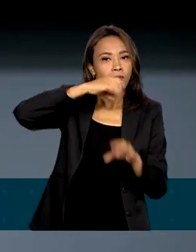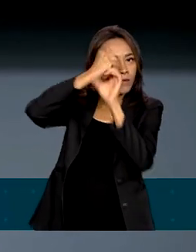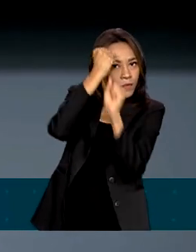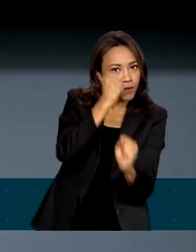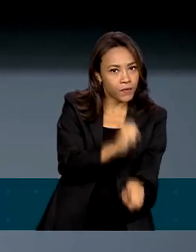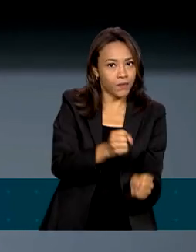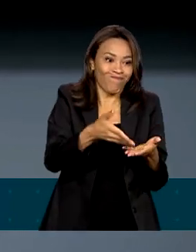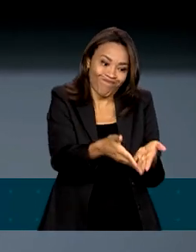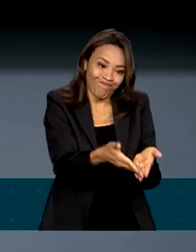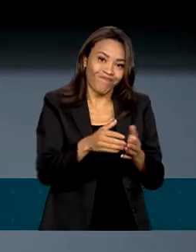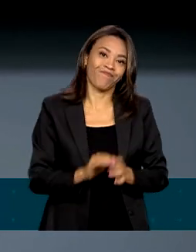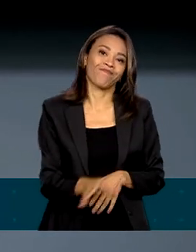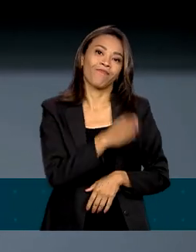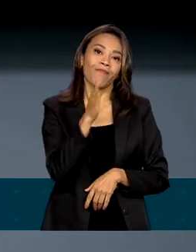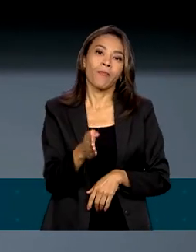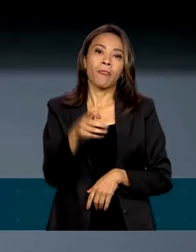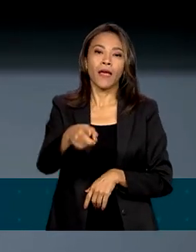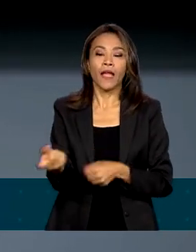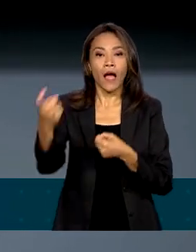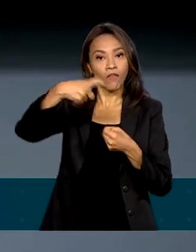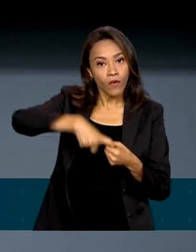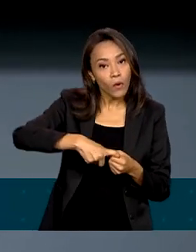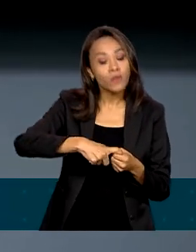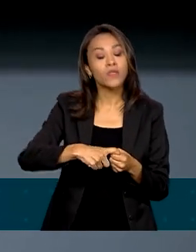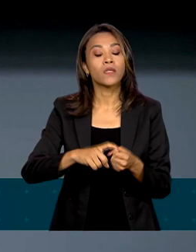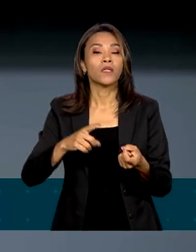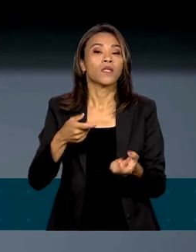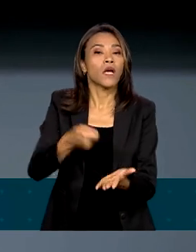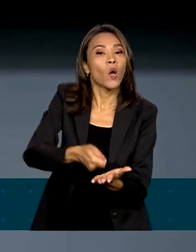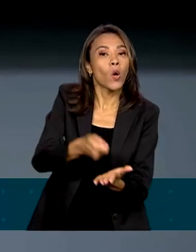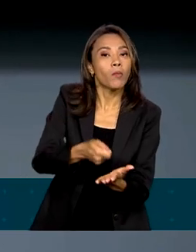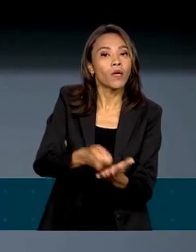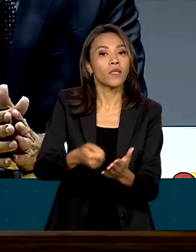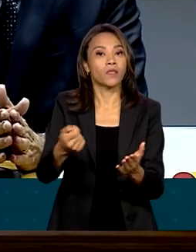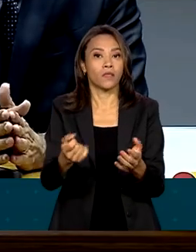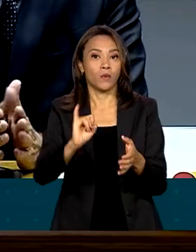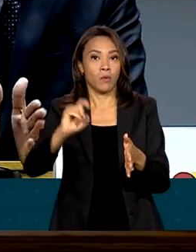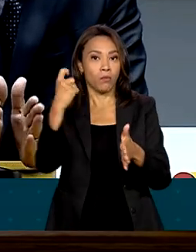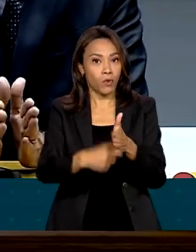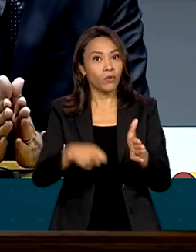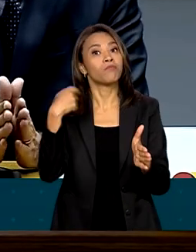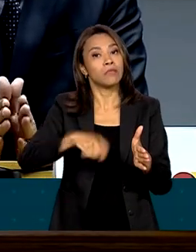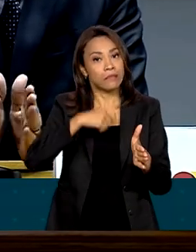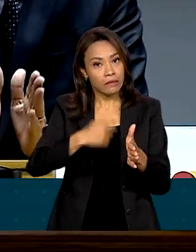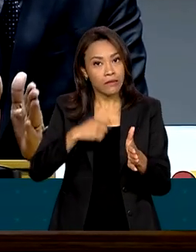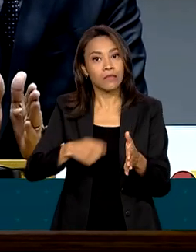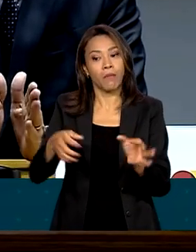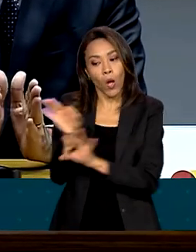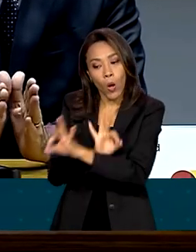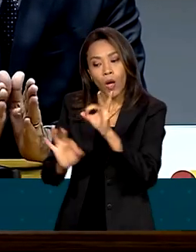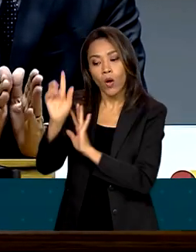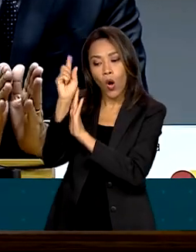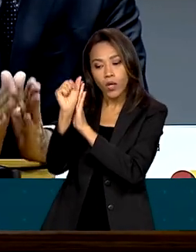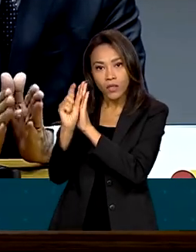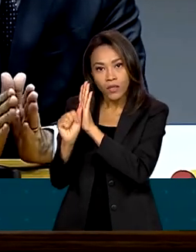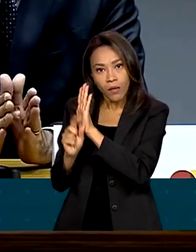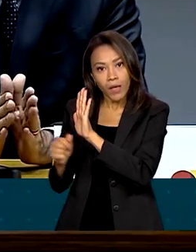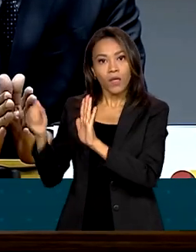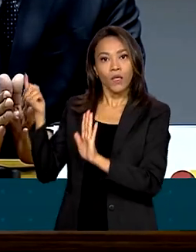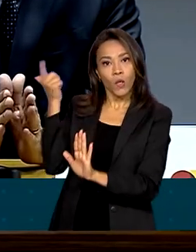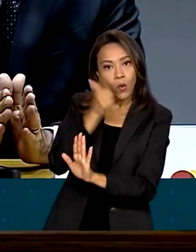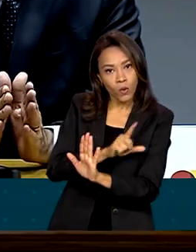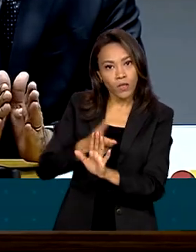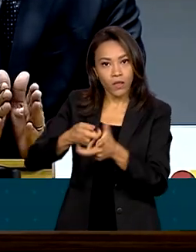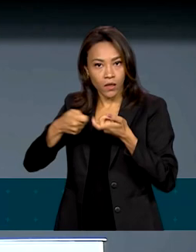disse que a retomada da cobrança é necessária para recompor o orçamento com o objetivo de alcançar maior